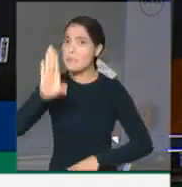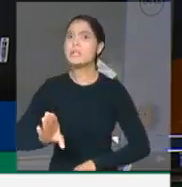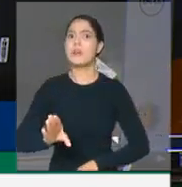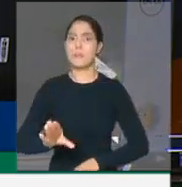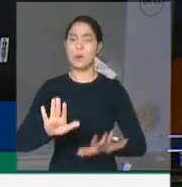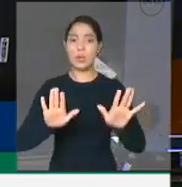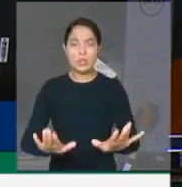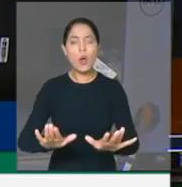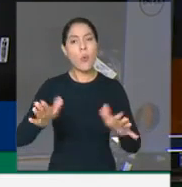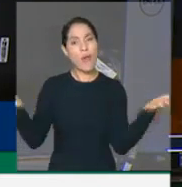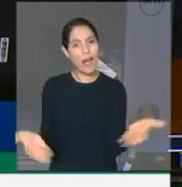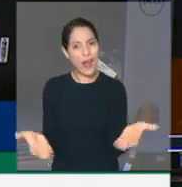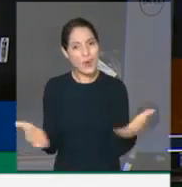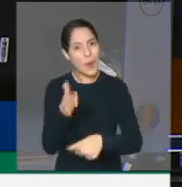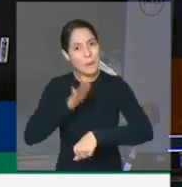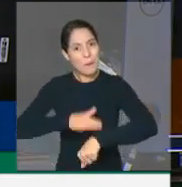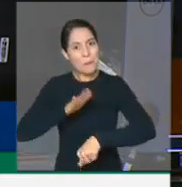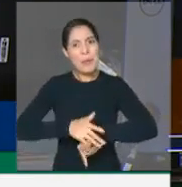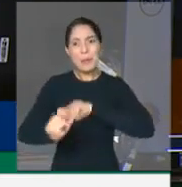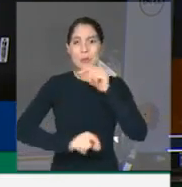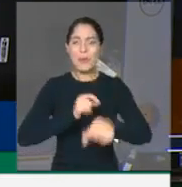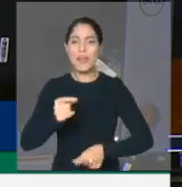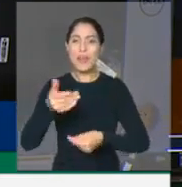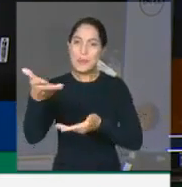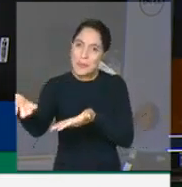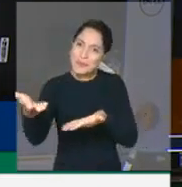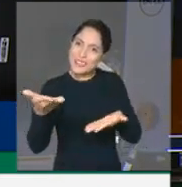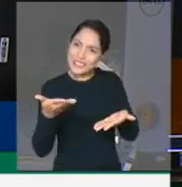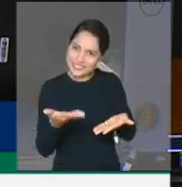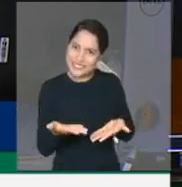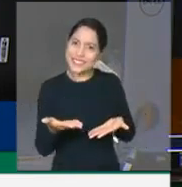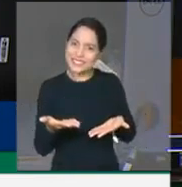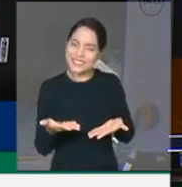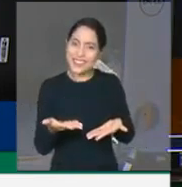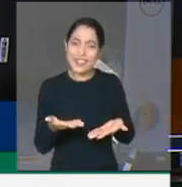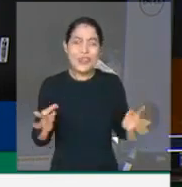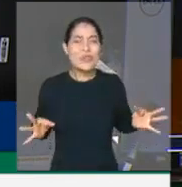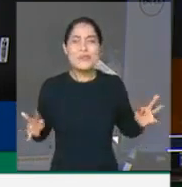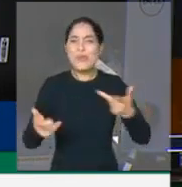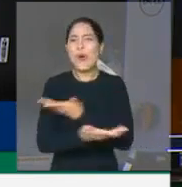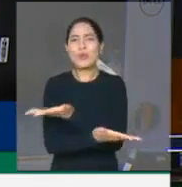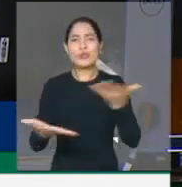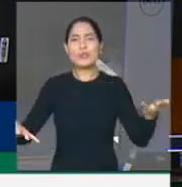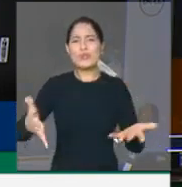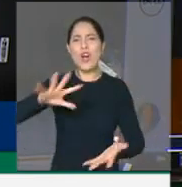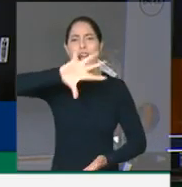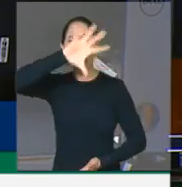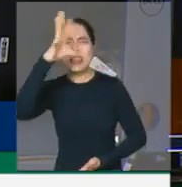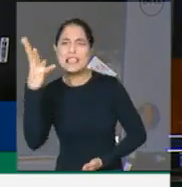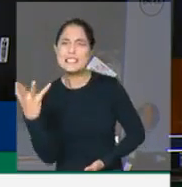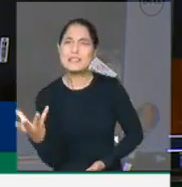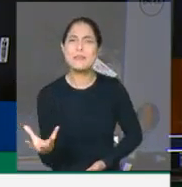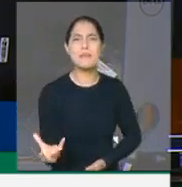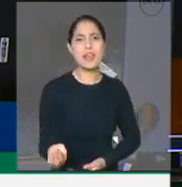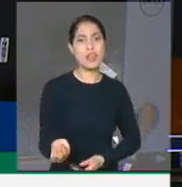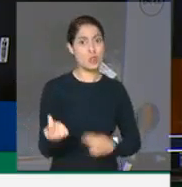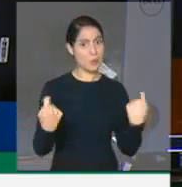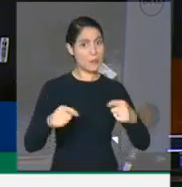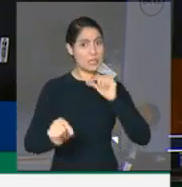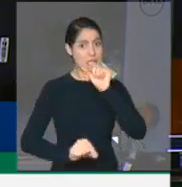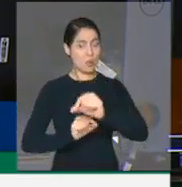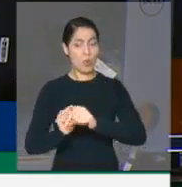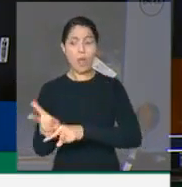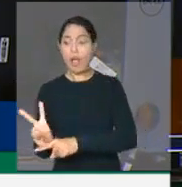Faço desse momento um convite à pacificação dos espíritos. Vigilantes e desarmados de preconceitos de qualquer ordem,